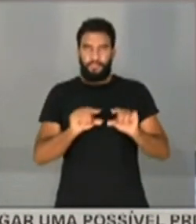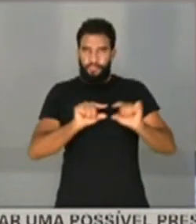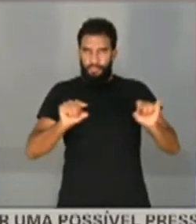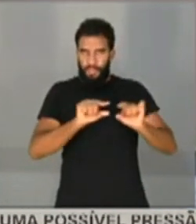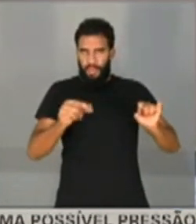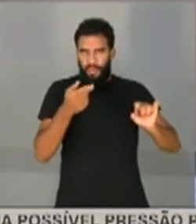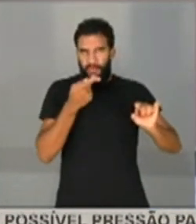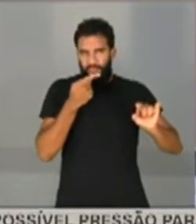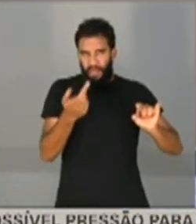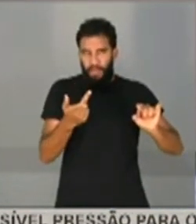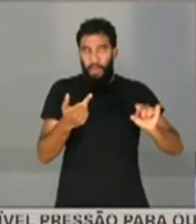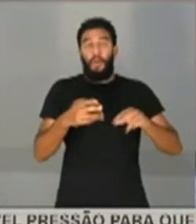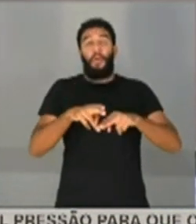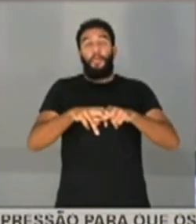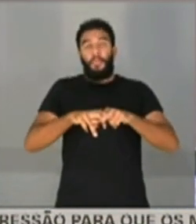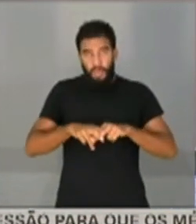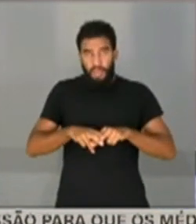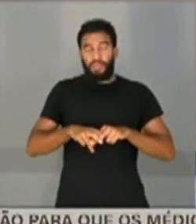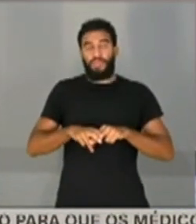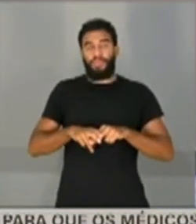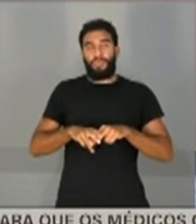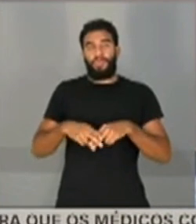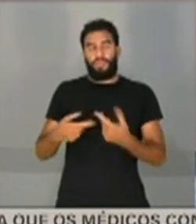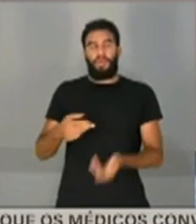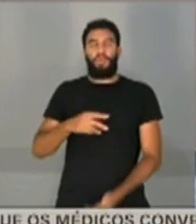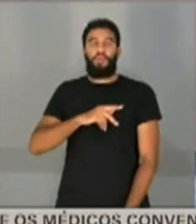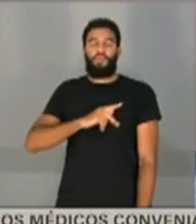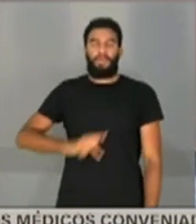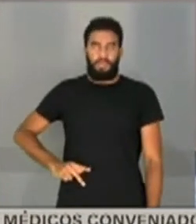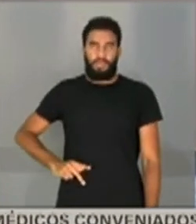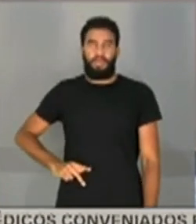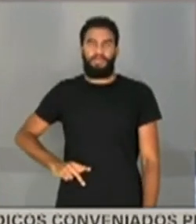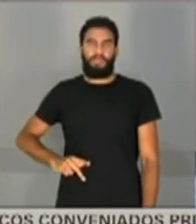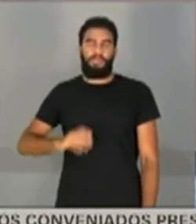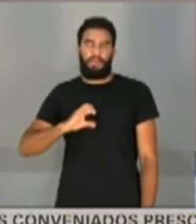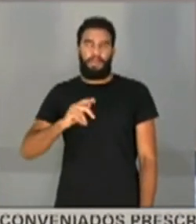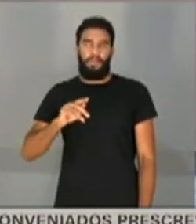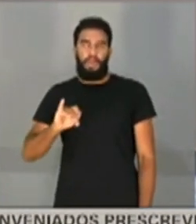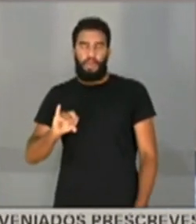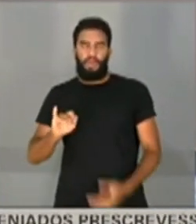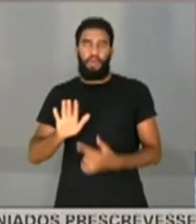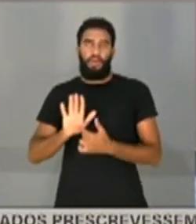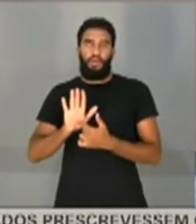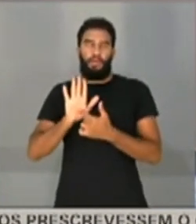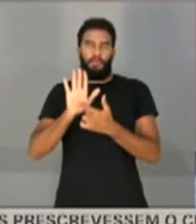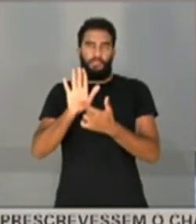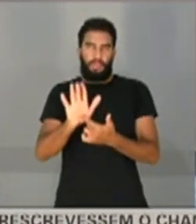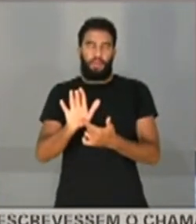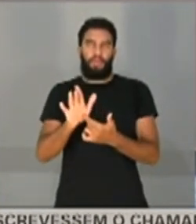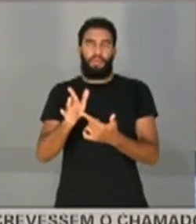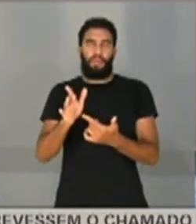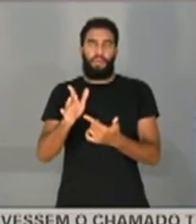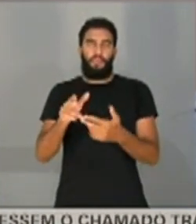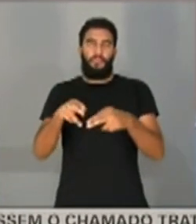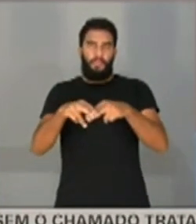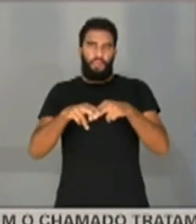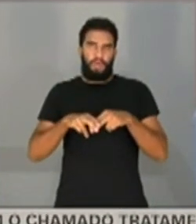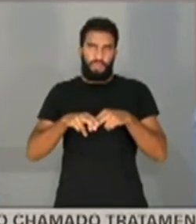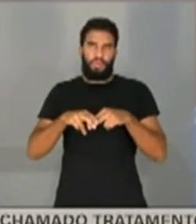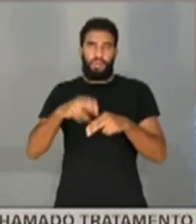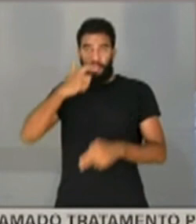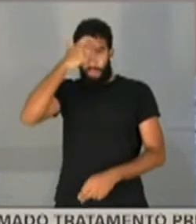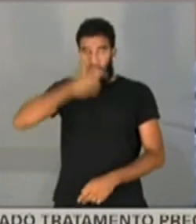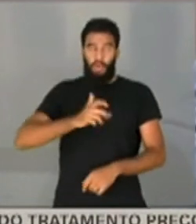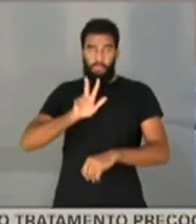foram as justificativas apontadas pelo presidente da CPI para a minha vinda